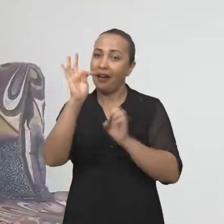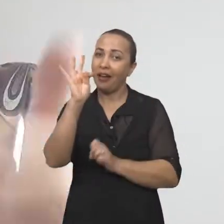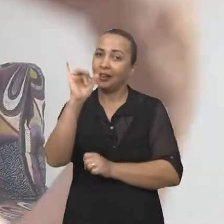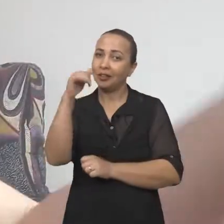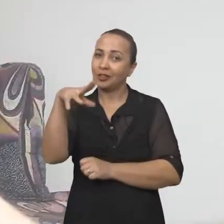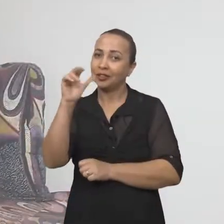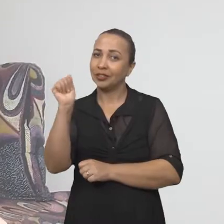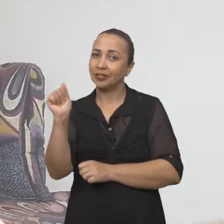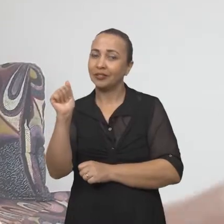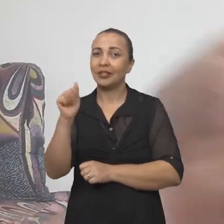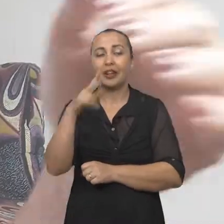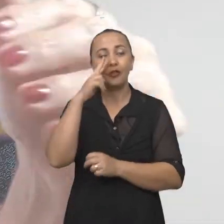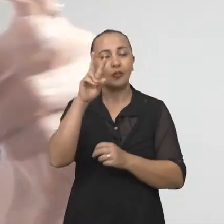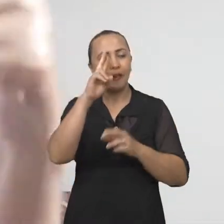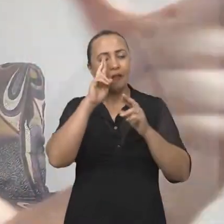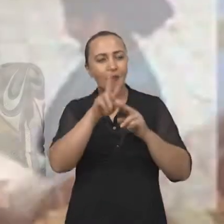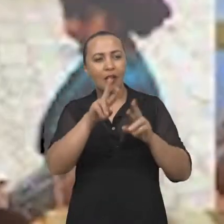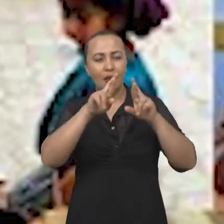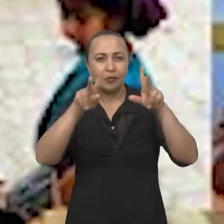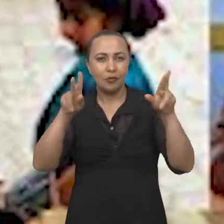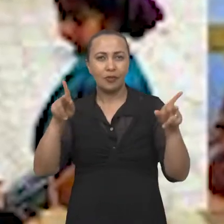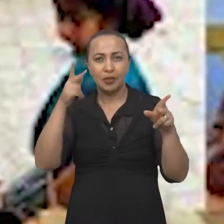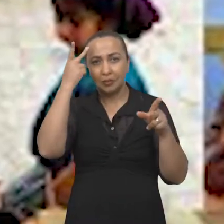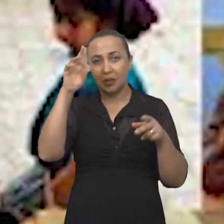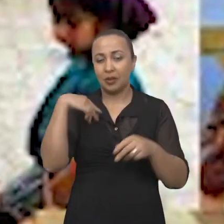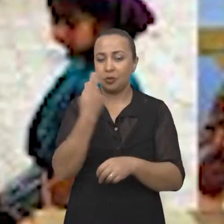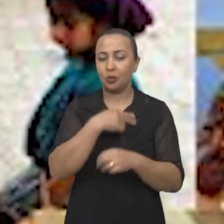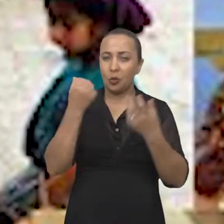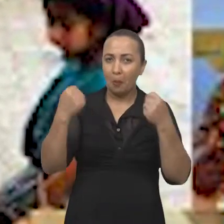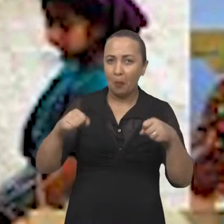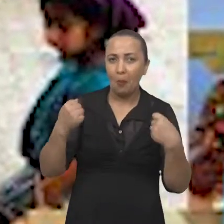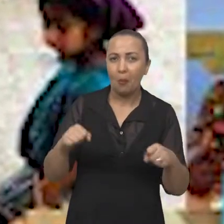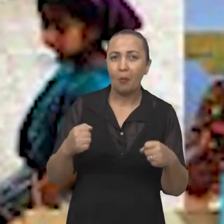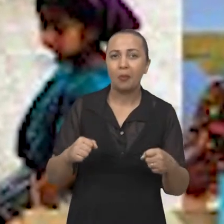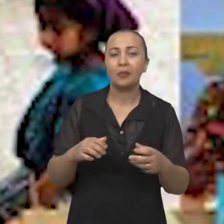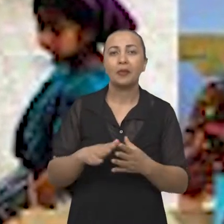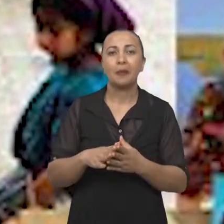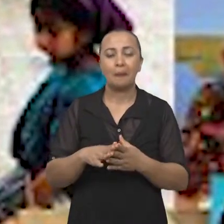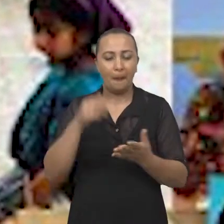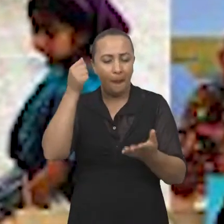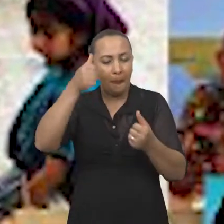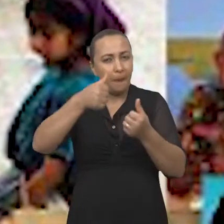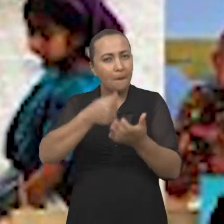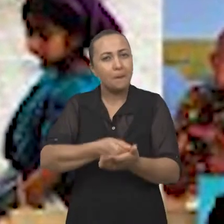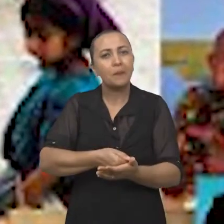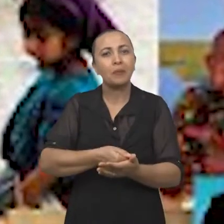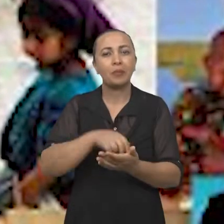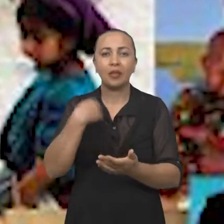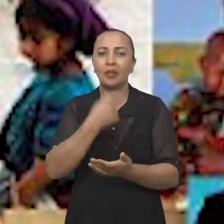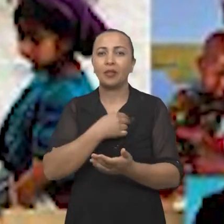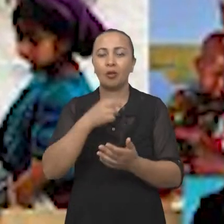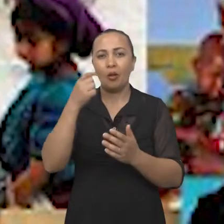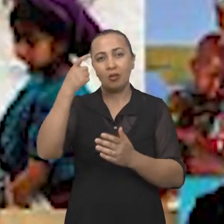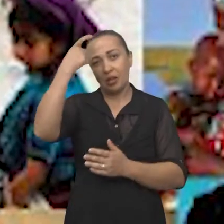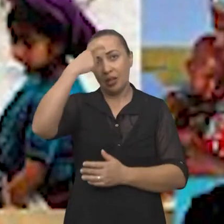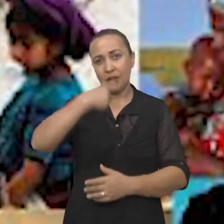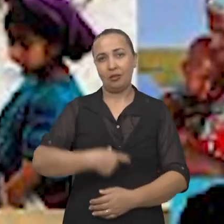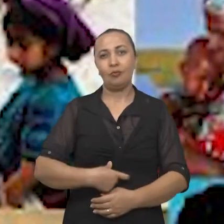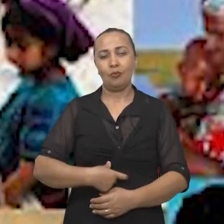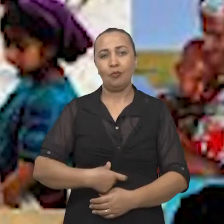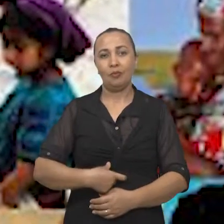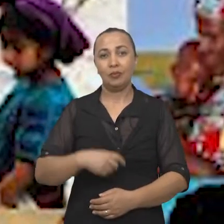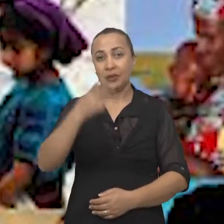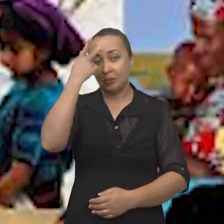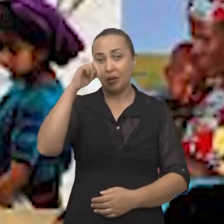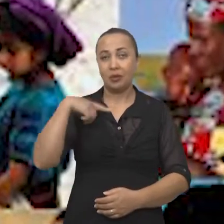necessário a diferença, a gente ver a diferença, para que nós possamos afirmar a nossa identidade. Então, até